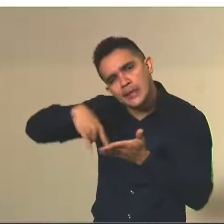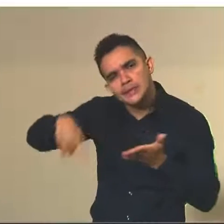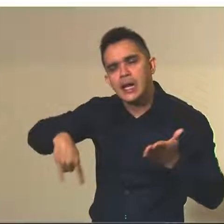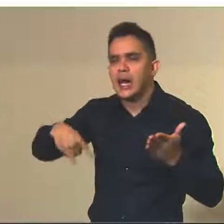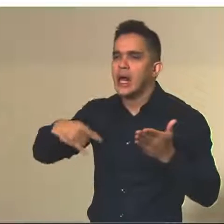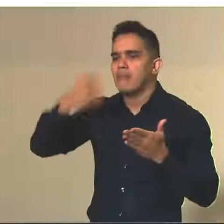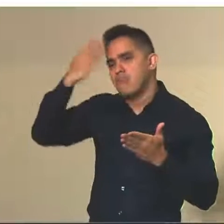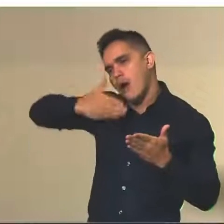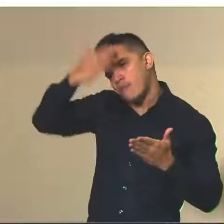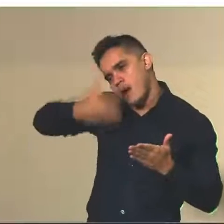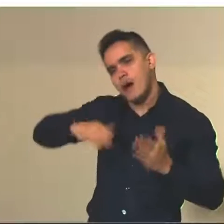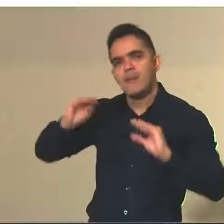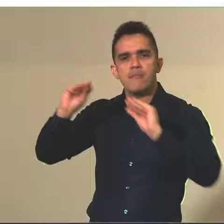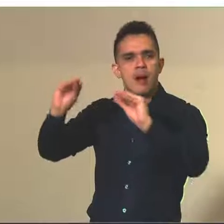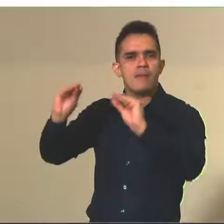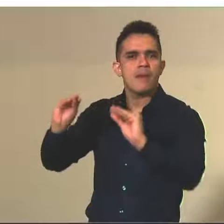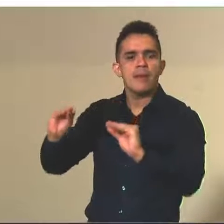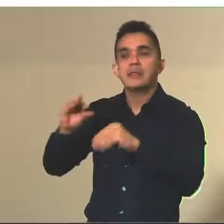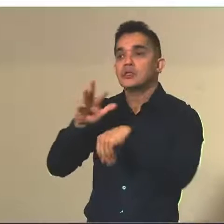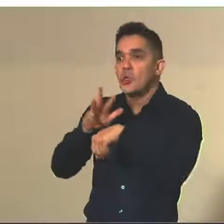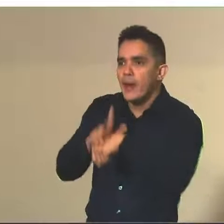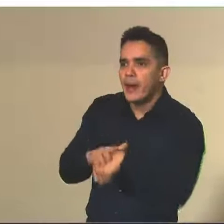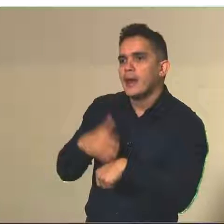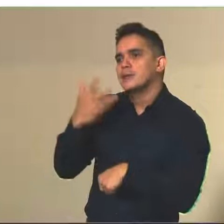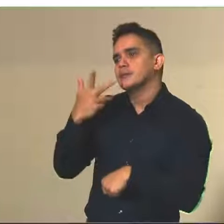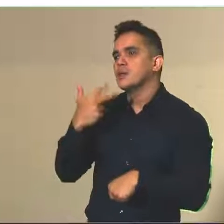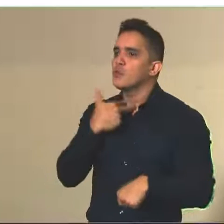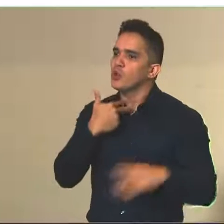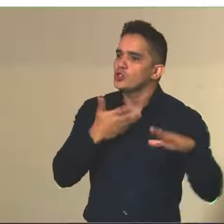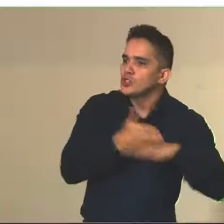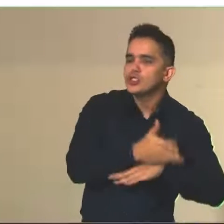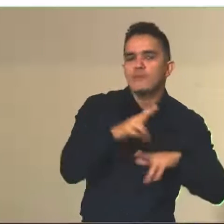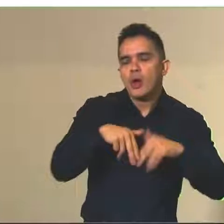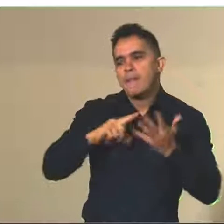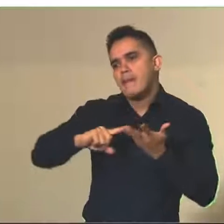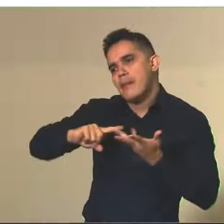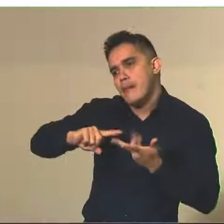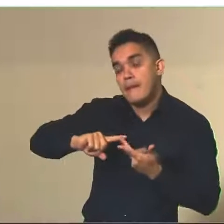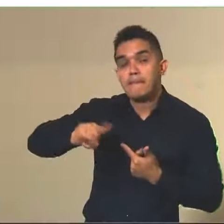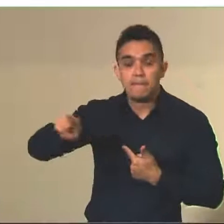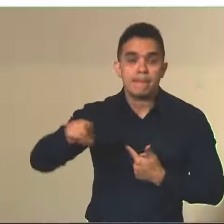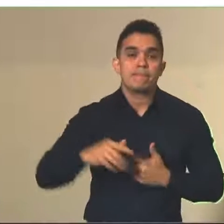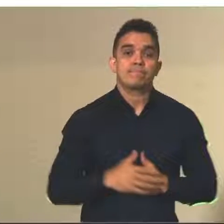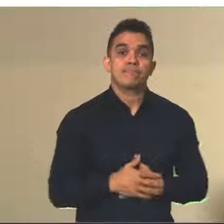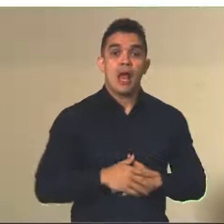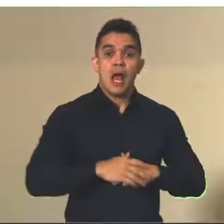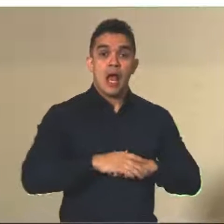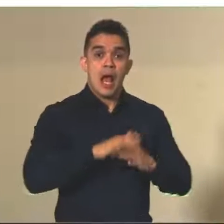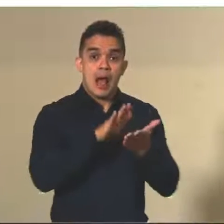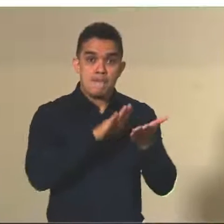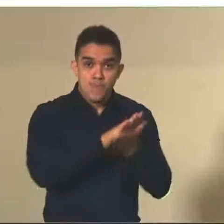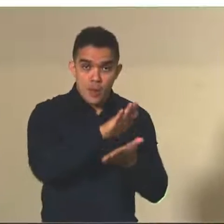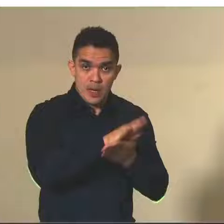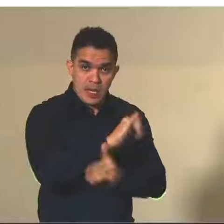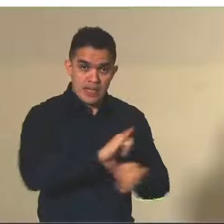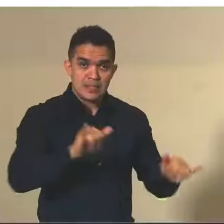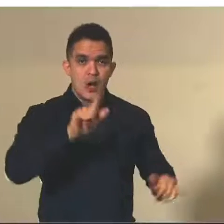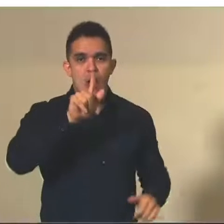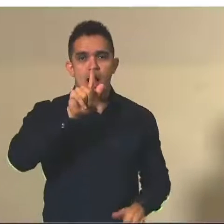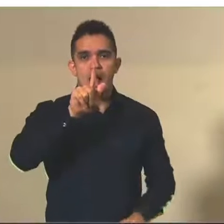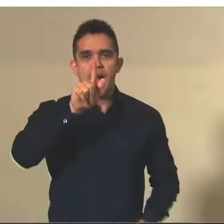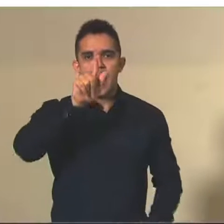exigida no edital de comprovação daquela doença, daquelas doenças. A publicação dos gabaritos oficiais e dos cadernos de questão